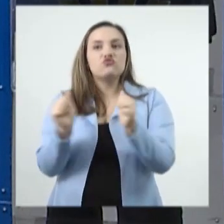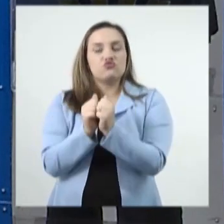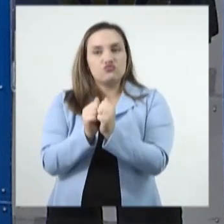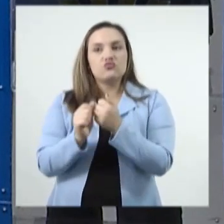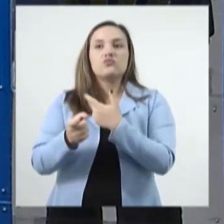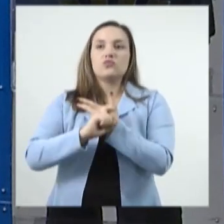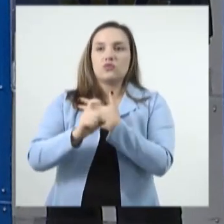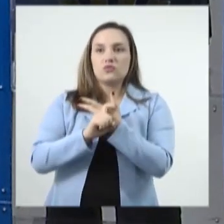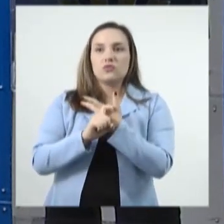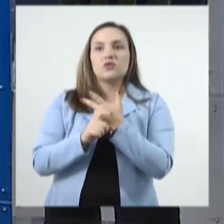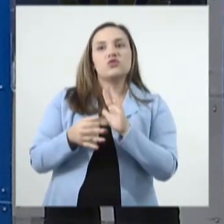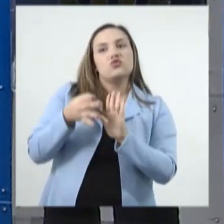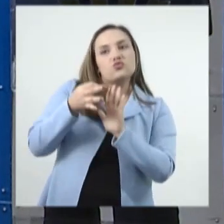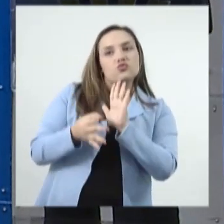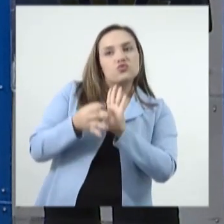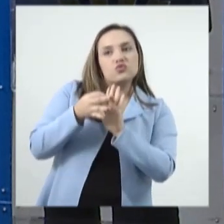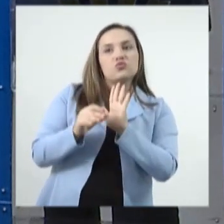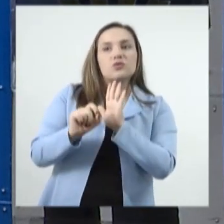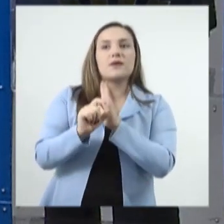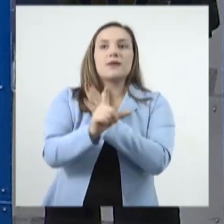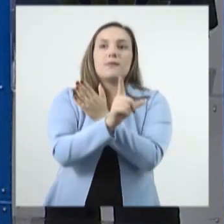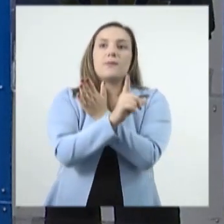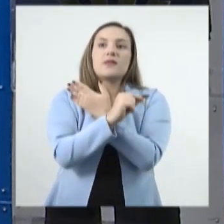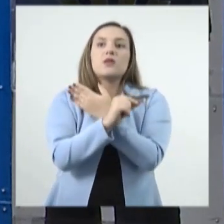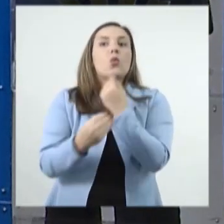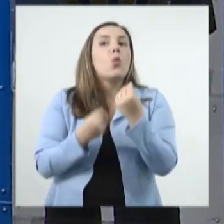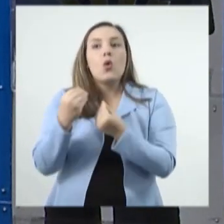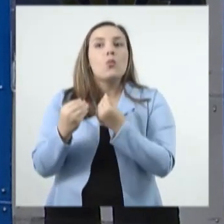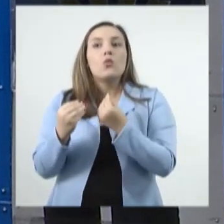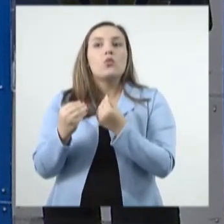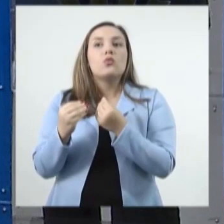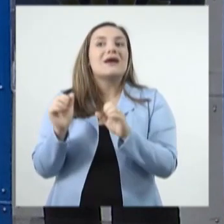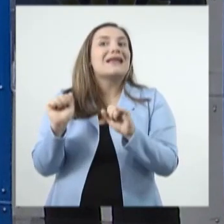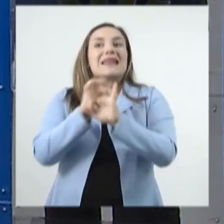Pantanal como um exemplo muito claro de como que essa relação